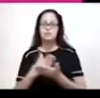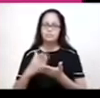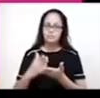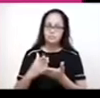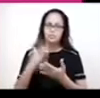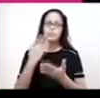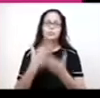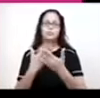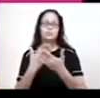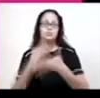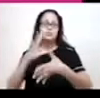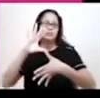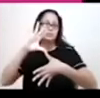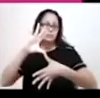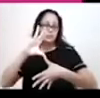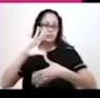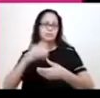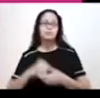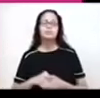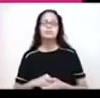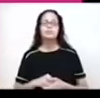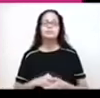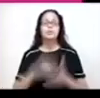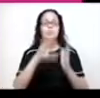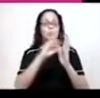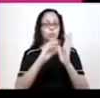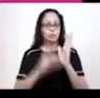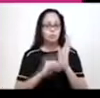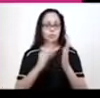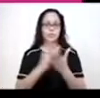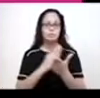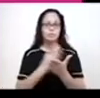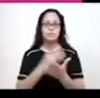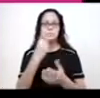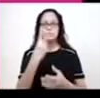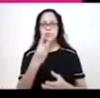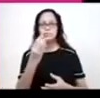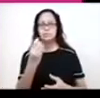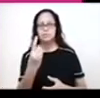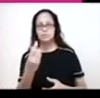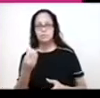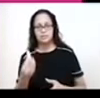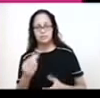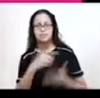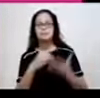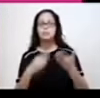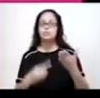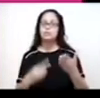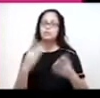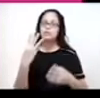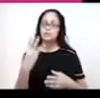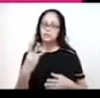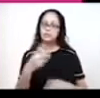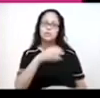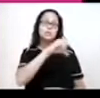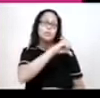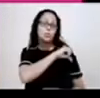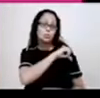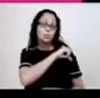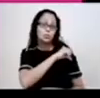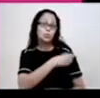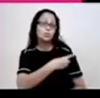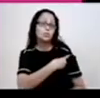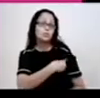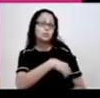estudo da América Latina. O conteúdo da aula está a partir da página 216, na apostila 3, do 9º ano do